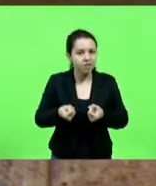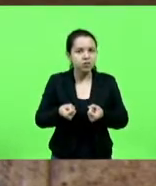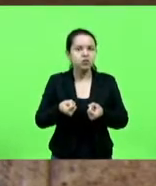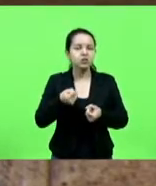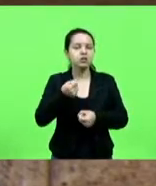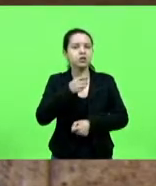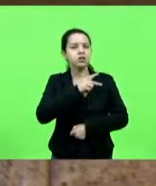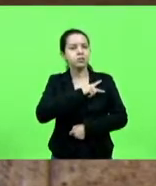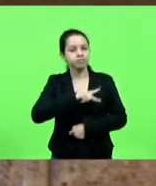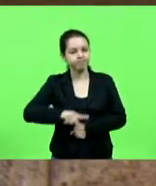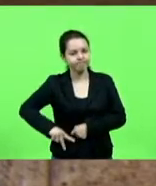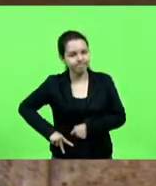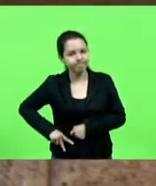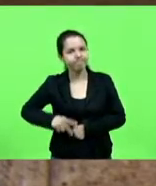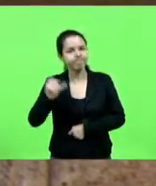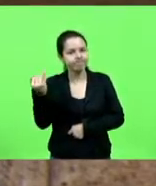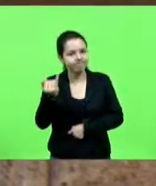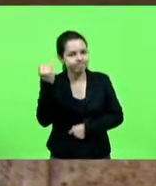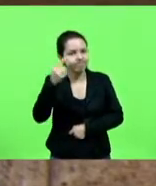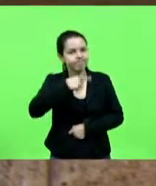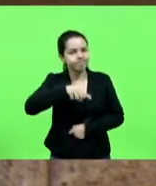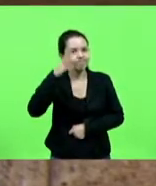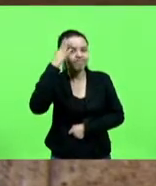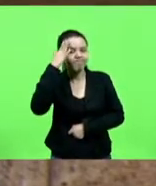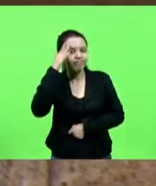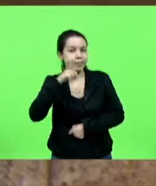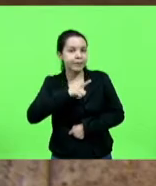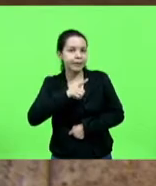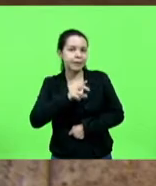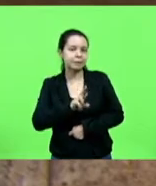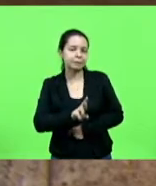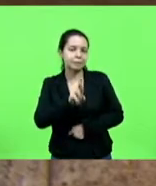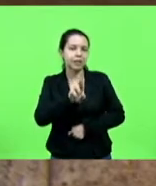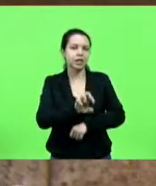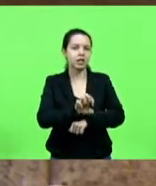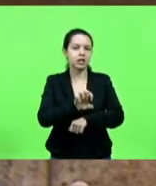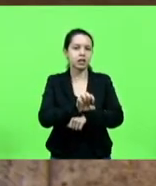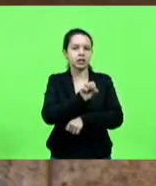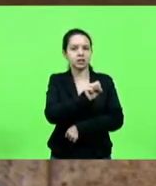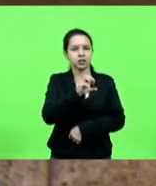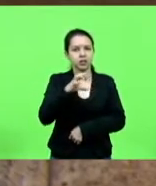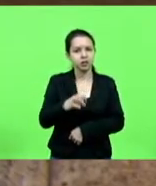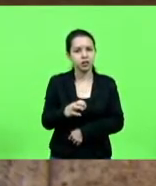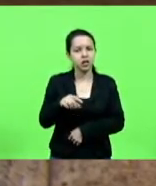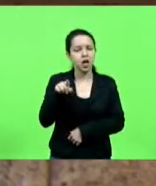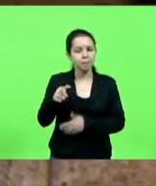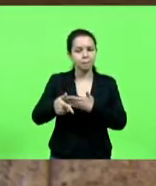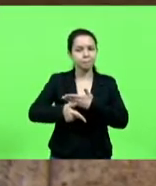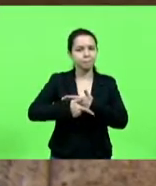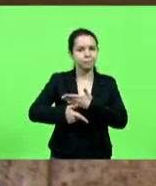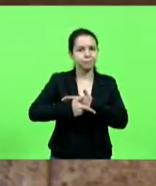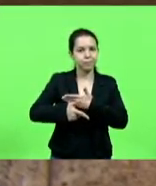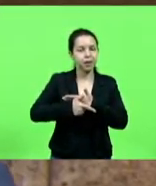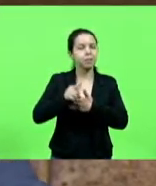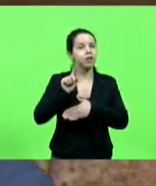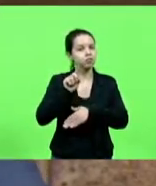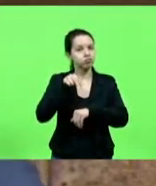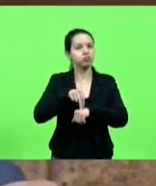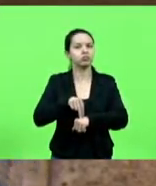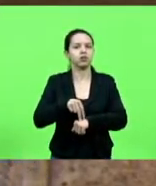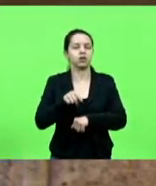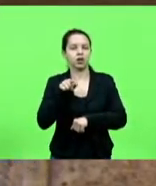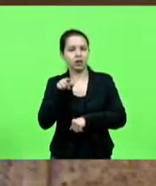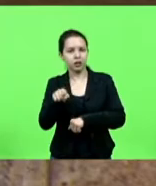tem um representante do Estado de Santa Catarina que está fazendo o seu papel lá. Não está só correndo atrás de like, não. Não está só